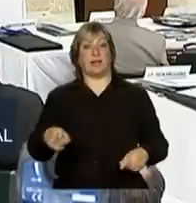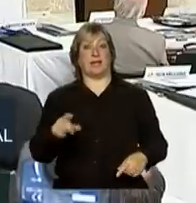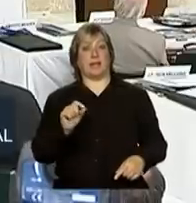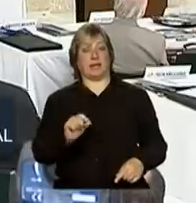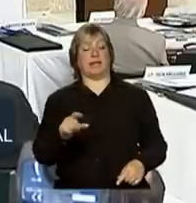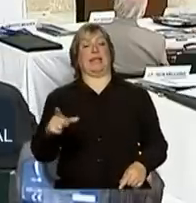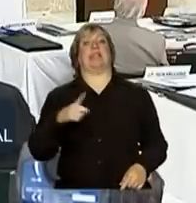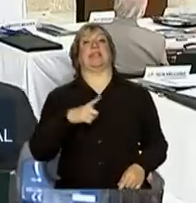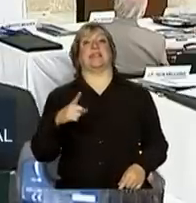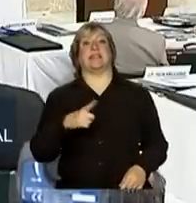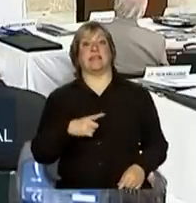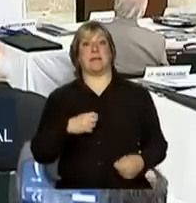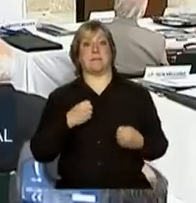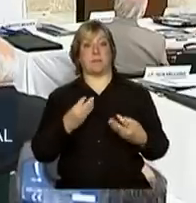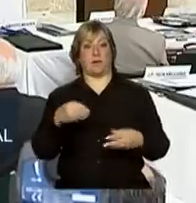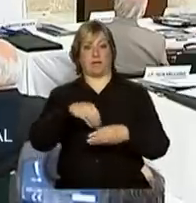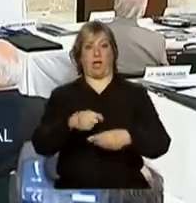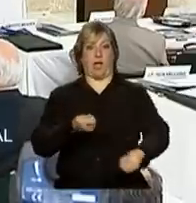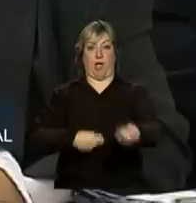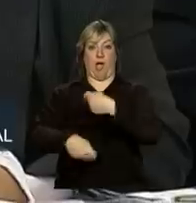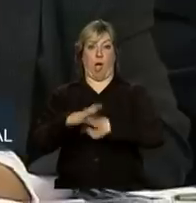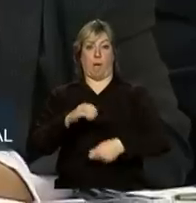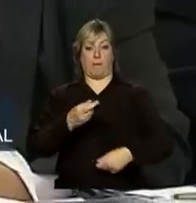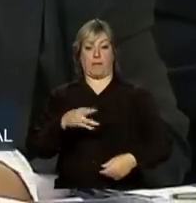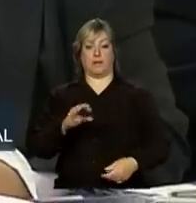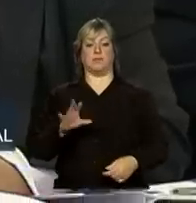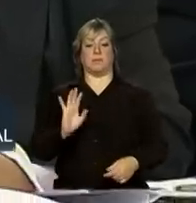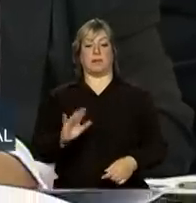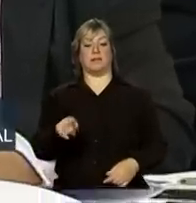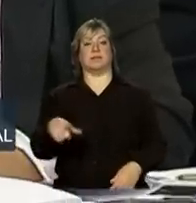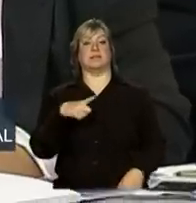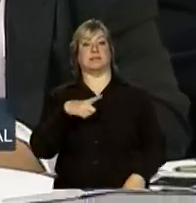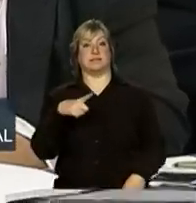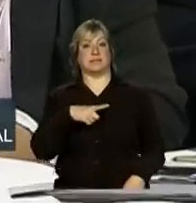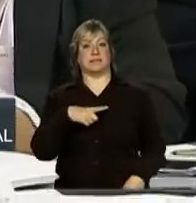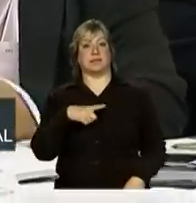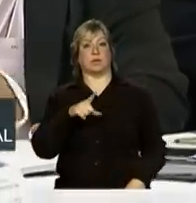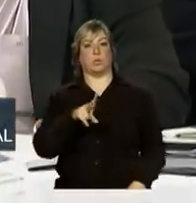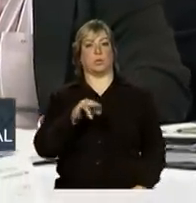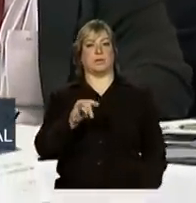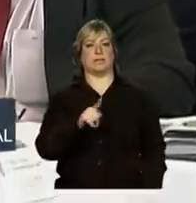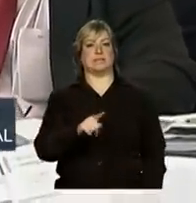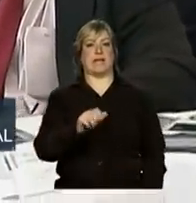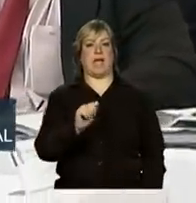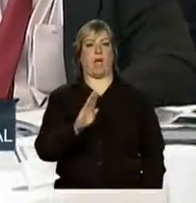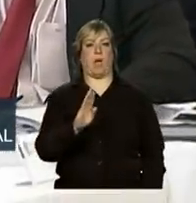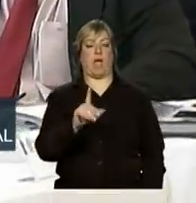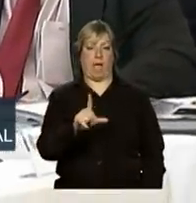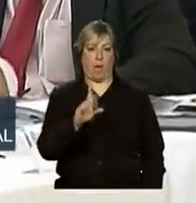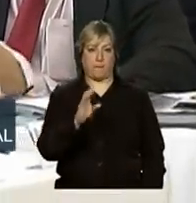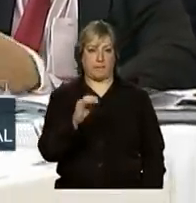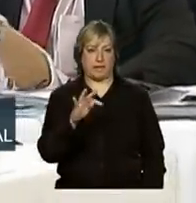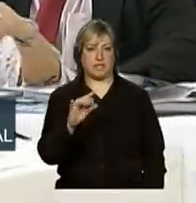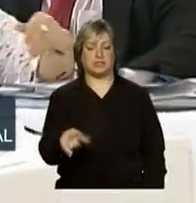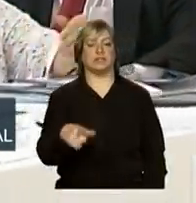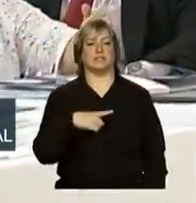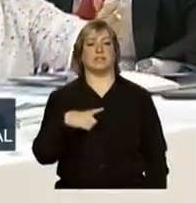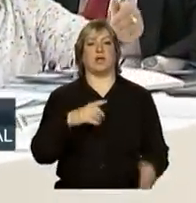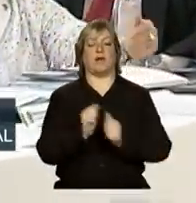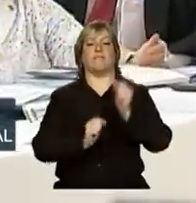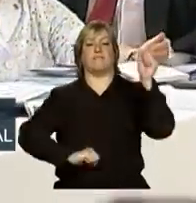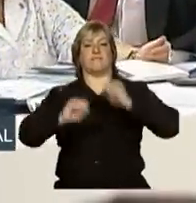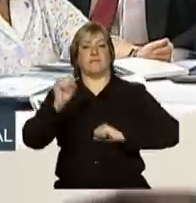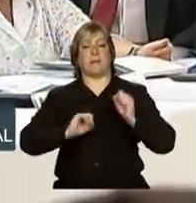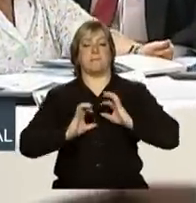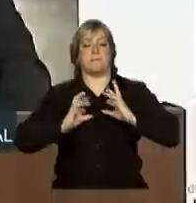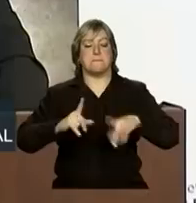exatamente no comércio. Mas o Luiz Albert, que está aqui presente, da produção de máquinas, está lá o